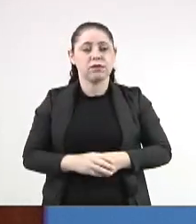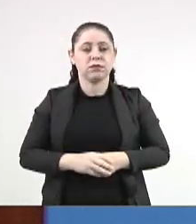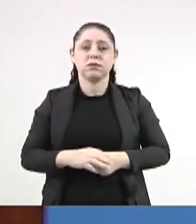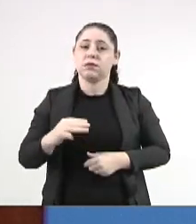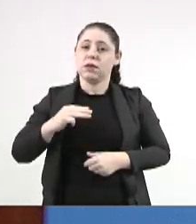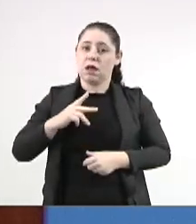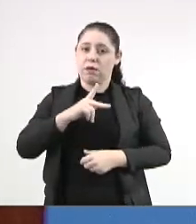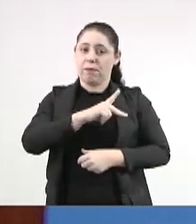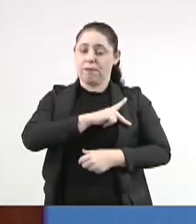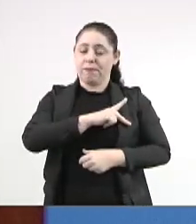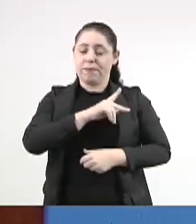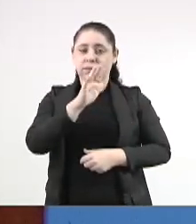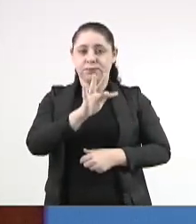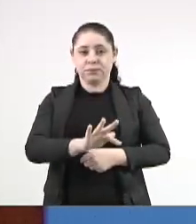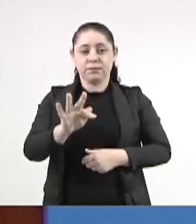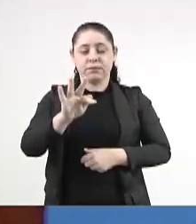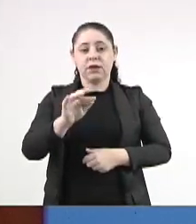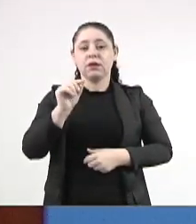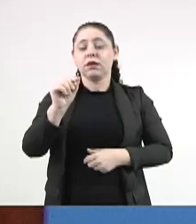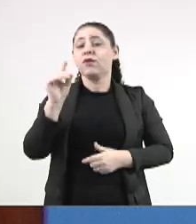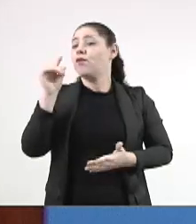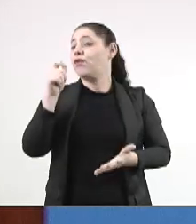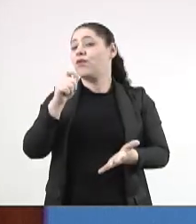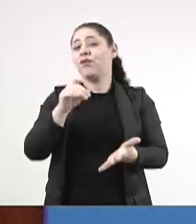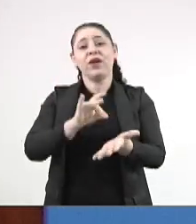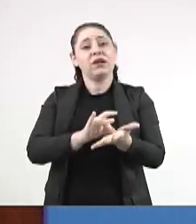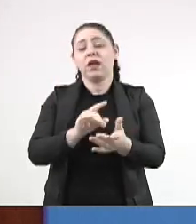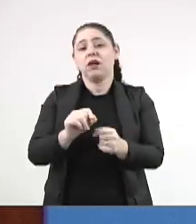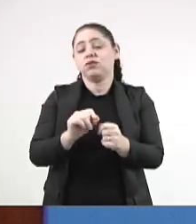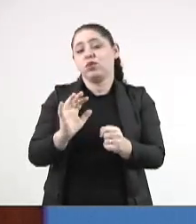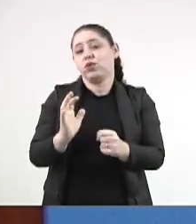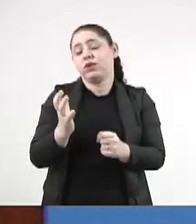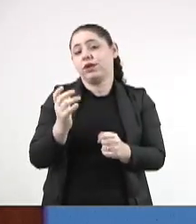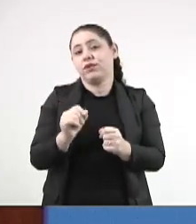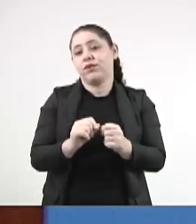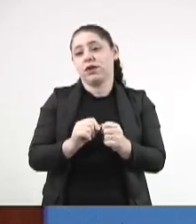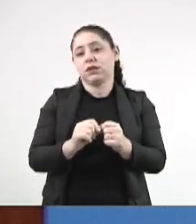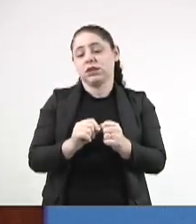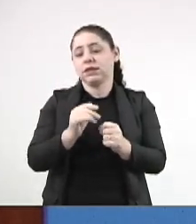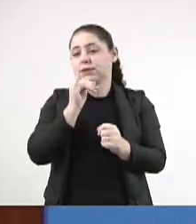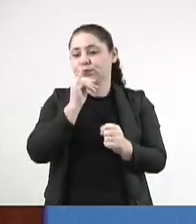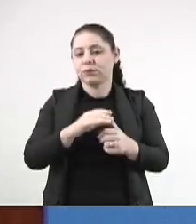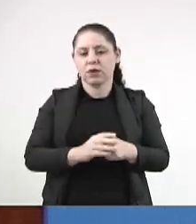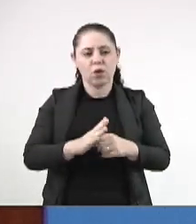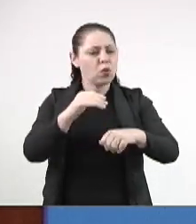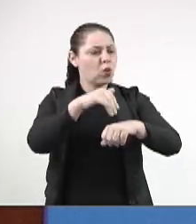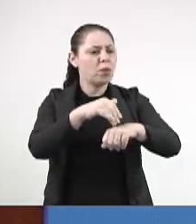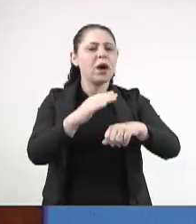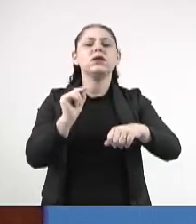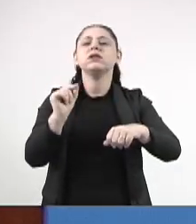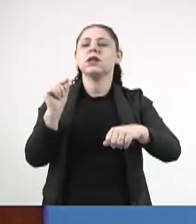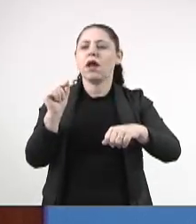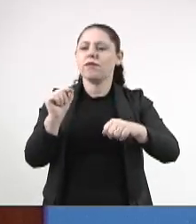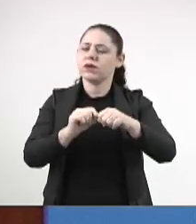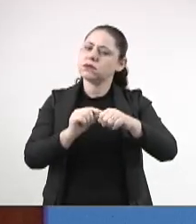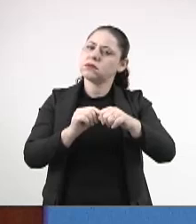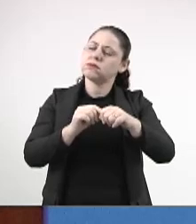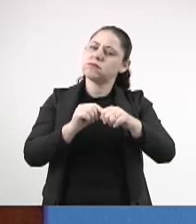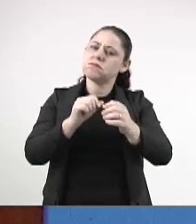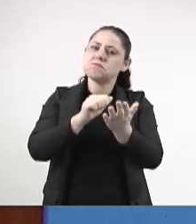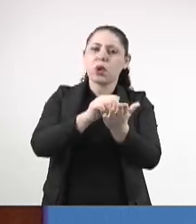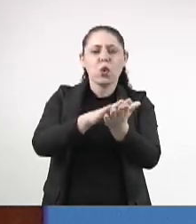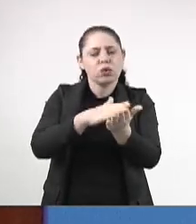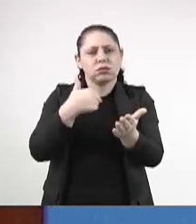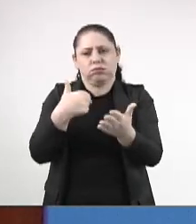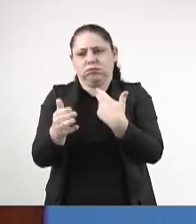Ministério Público Federal, é que efetivamente se atribua responsabilidade a quem de direito,